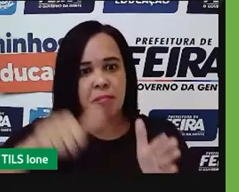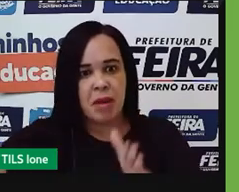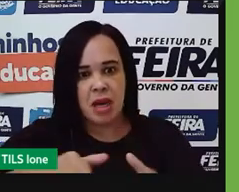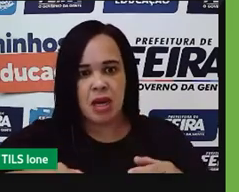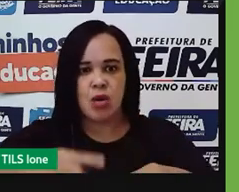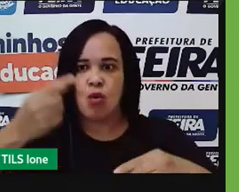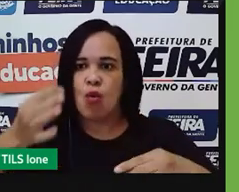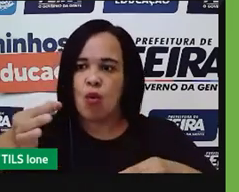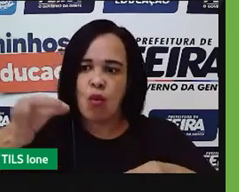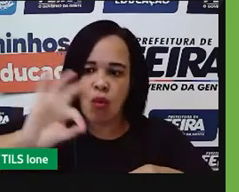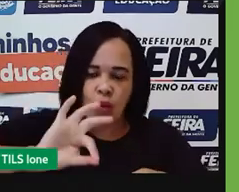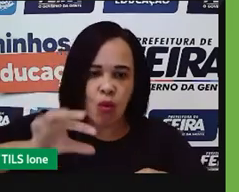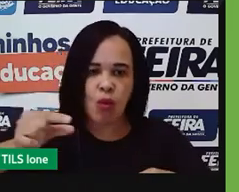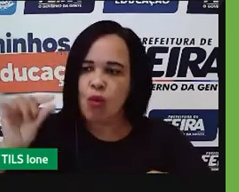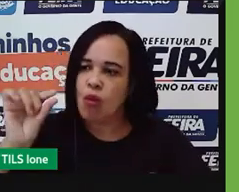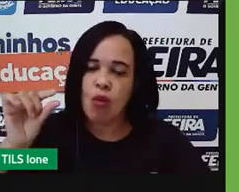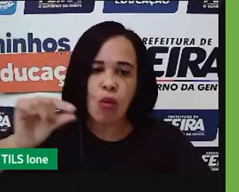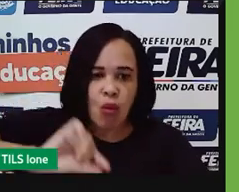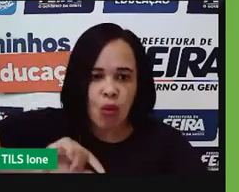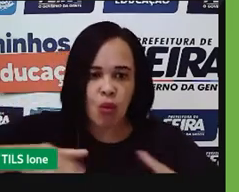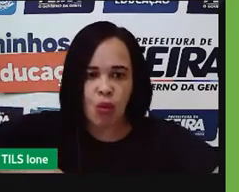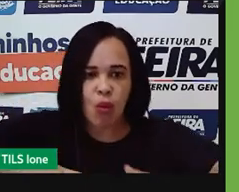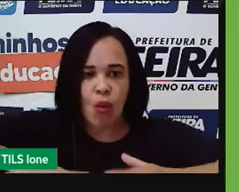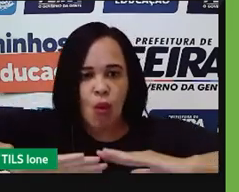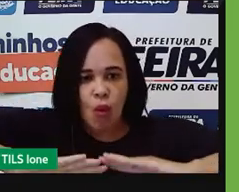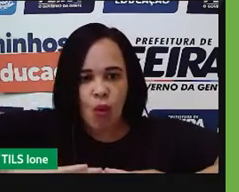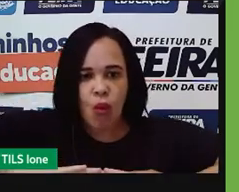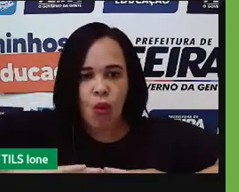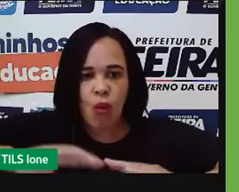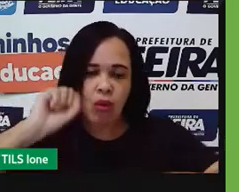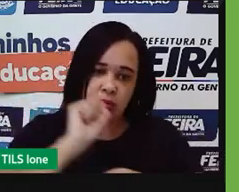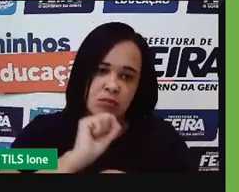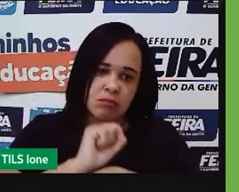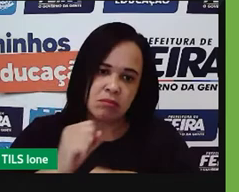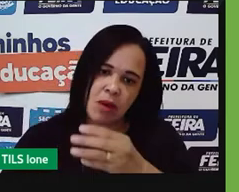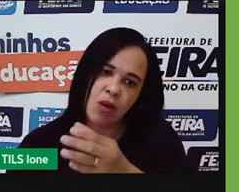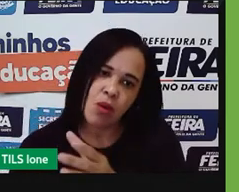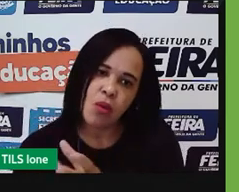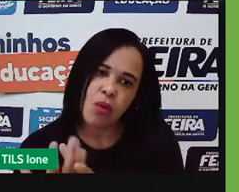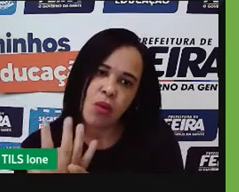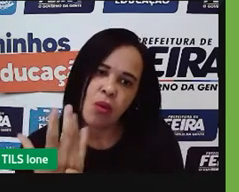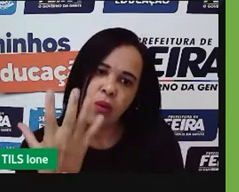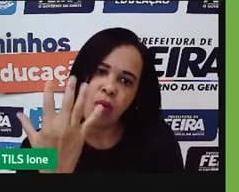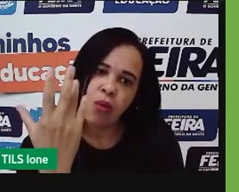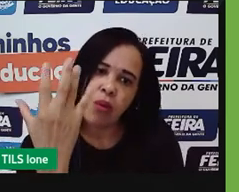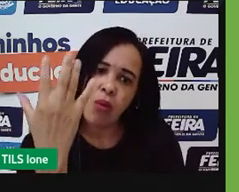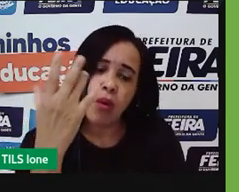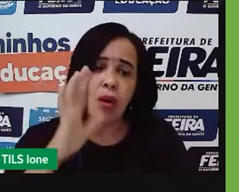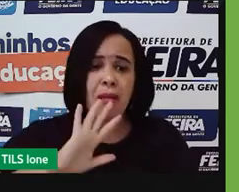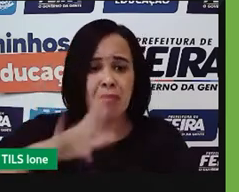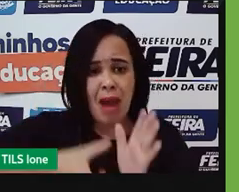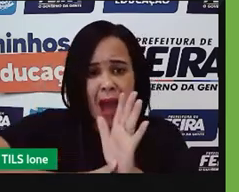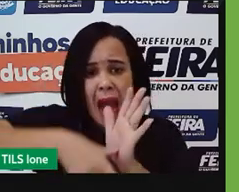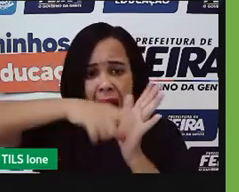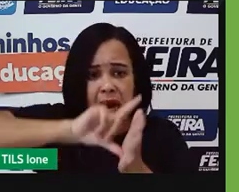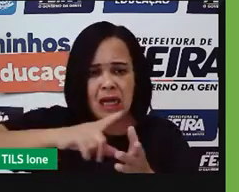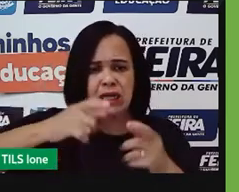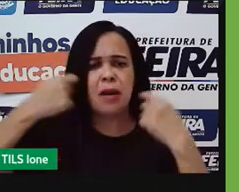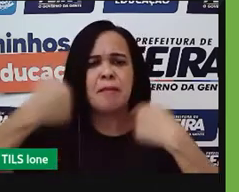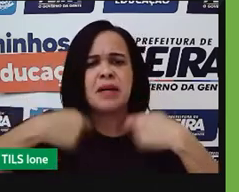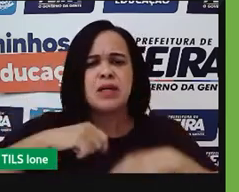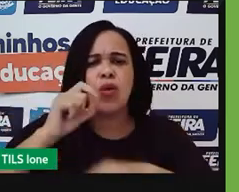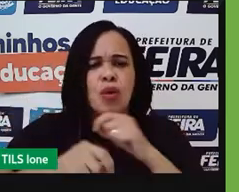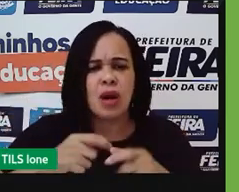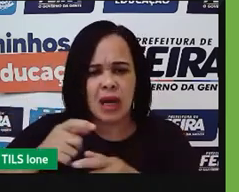sabe que tira a biodiversidade do local, a gente às vezes tem espécie que a gente nem conhece, como no caso, né, do plantio da